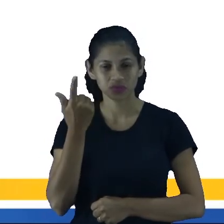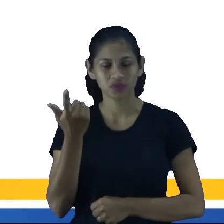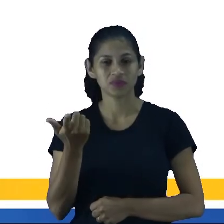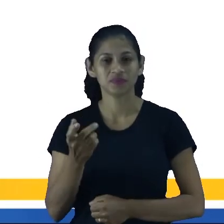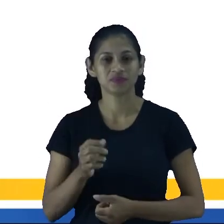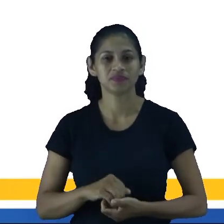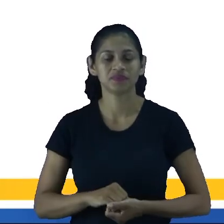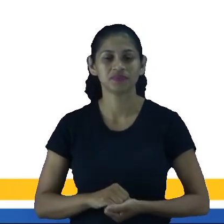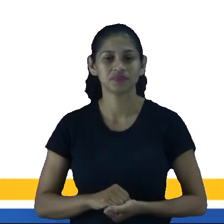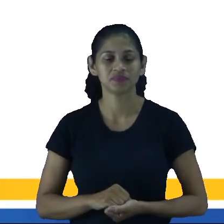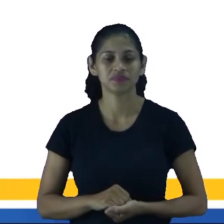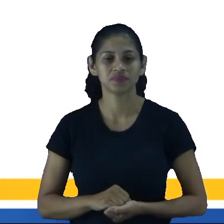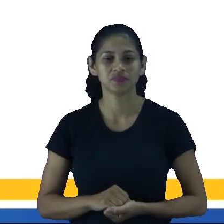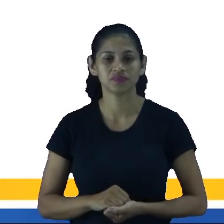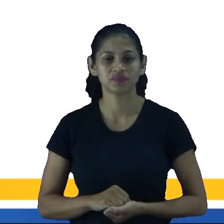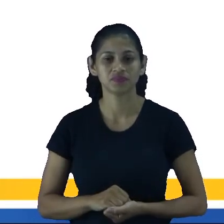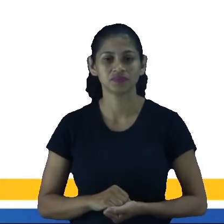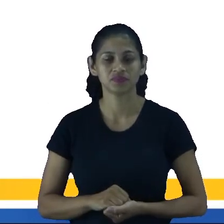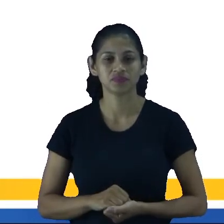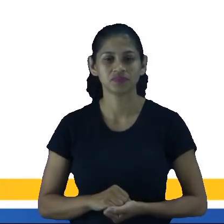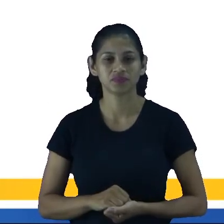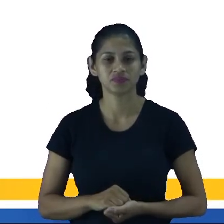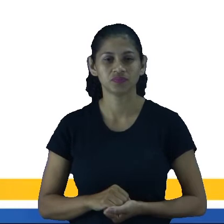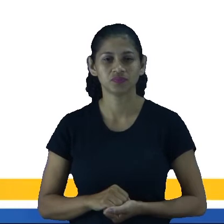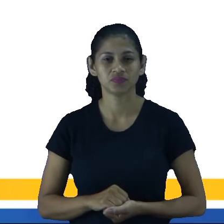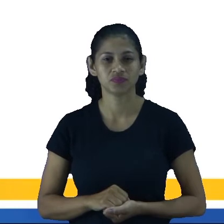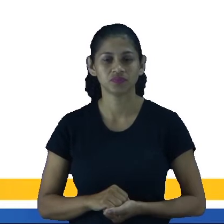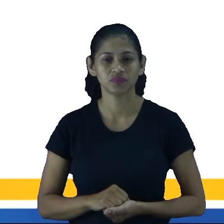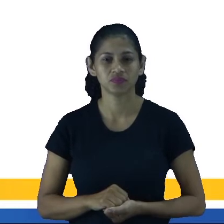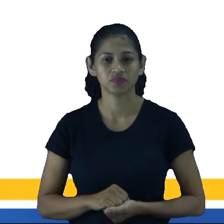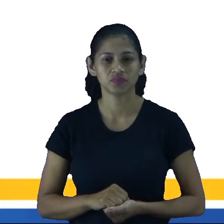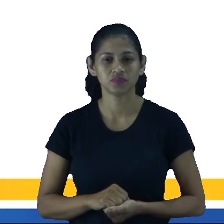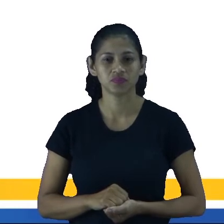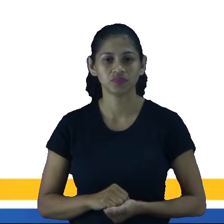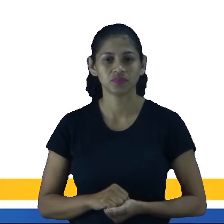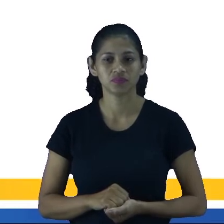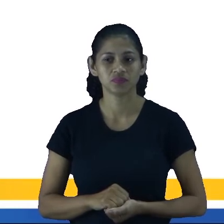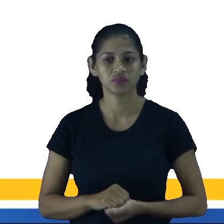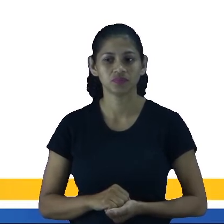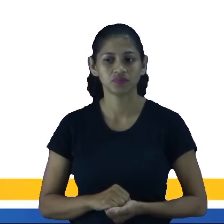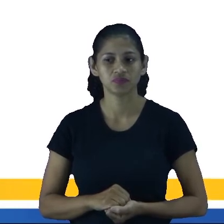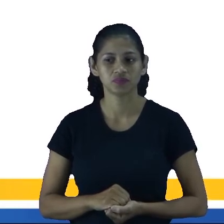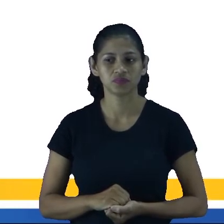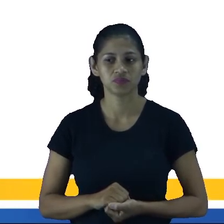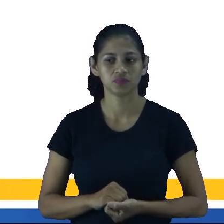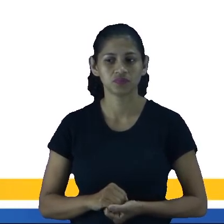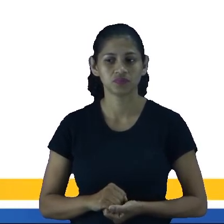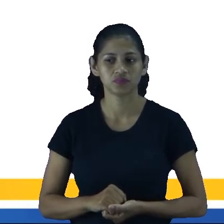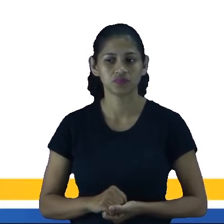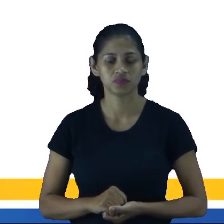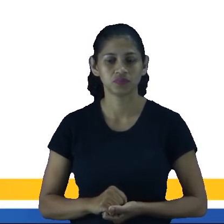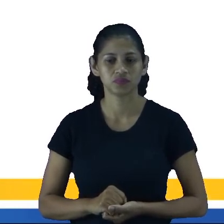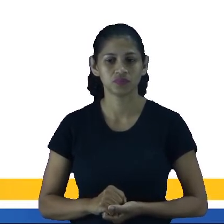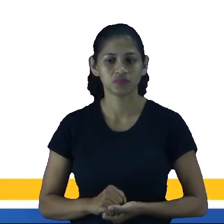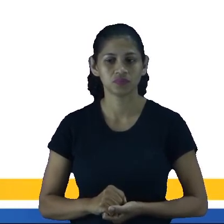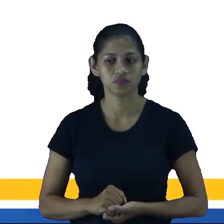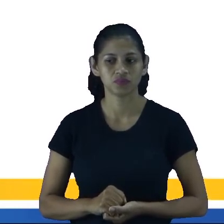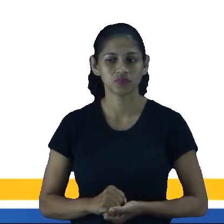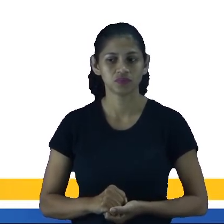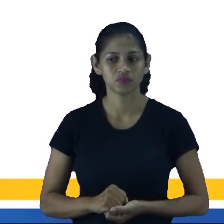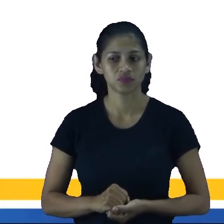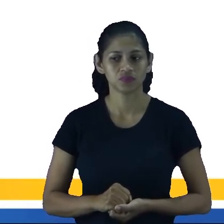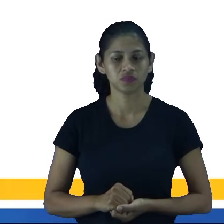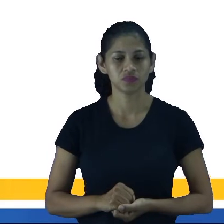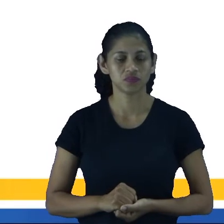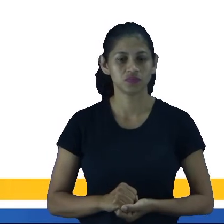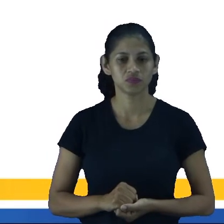Telo proíbo, né? Telo proíbo. Está equivocado. Ah, professor, por quê? Só por causa daquele acento ali, né?